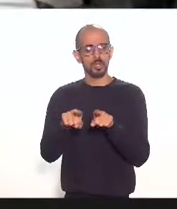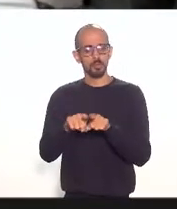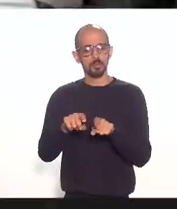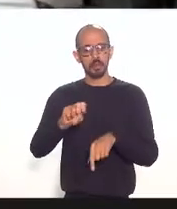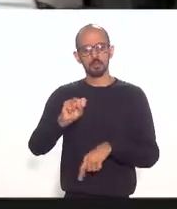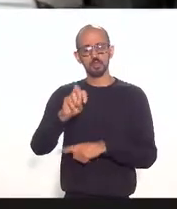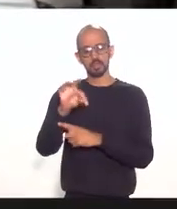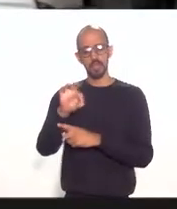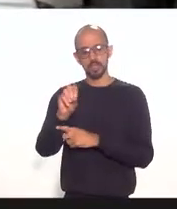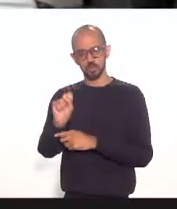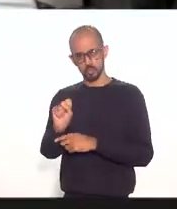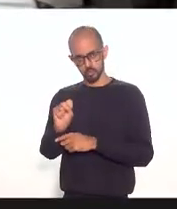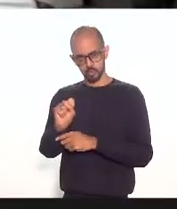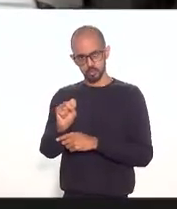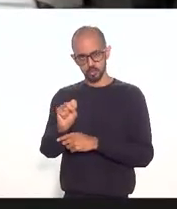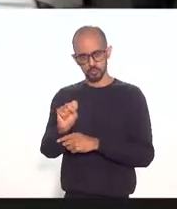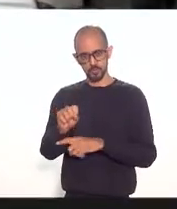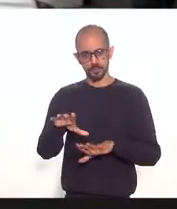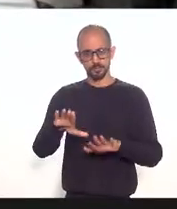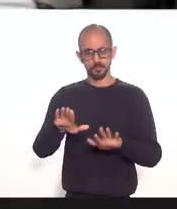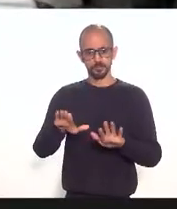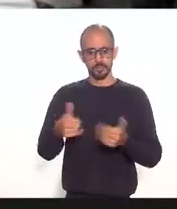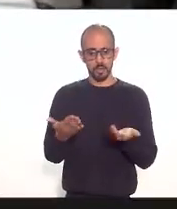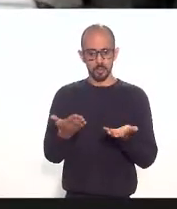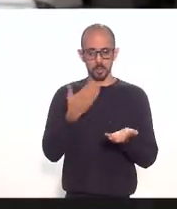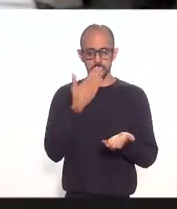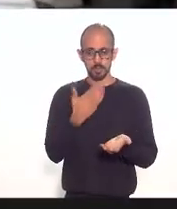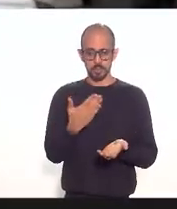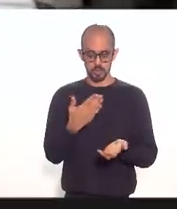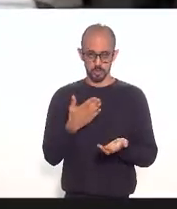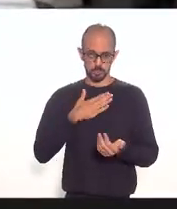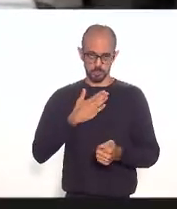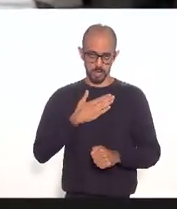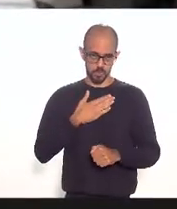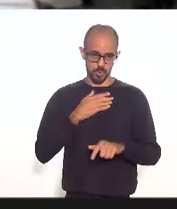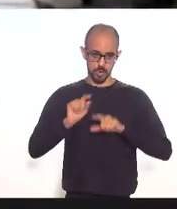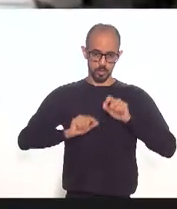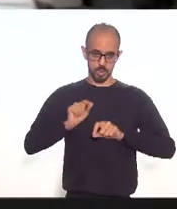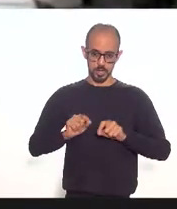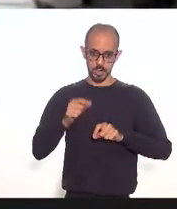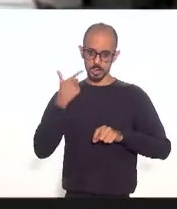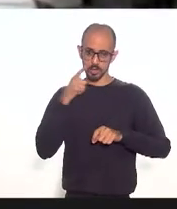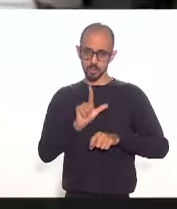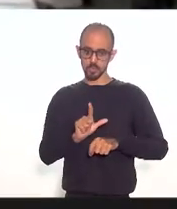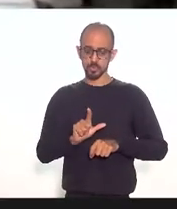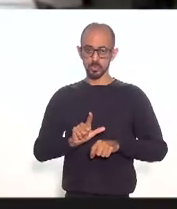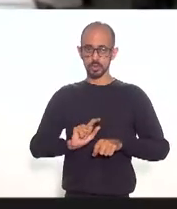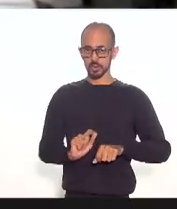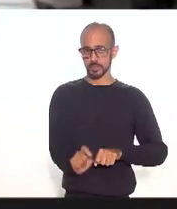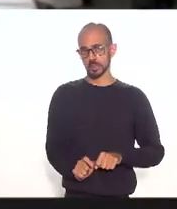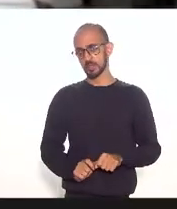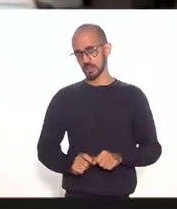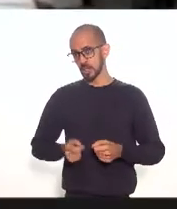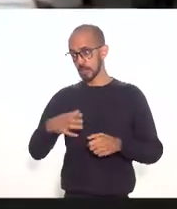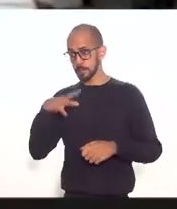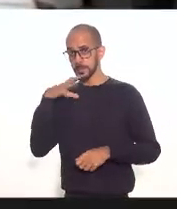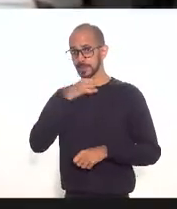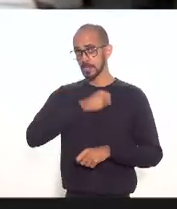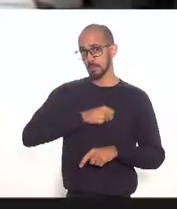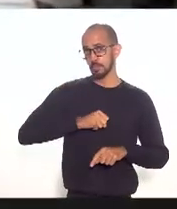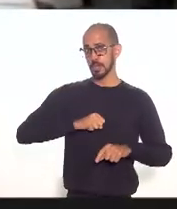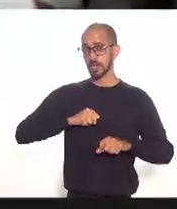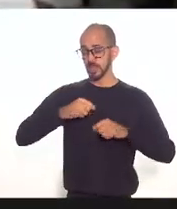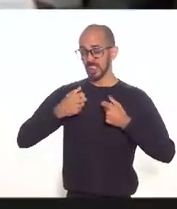Santos Dumont então o meu pedido hoje na verdade é que seja considerado sim fique muito claro dentro do